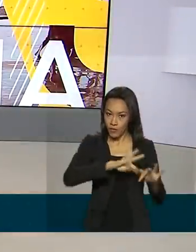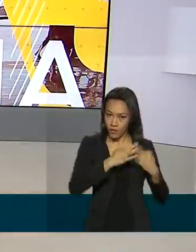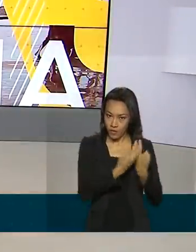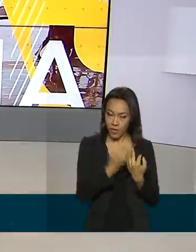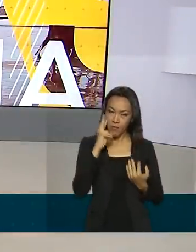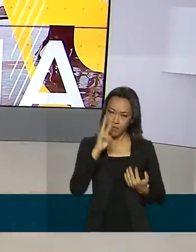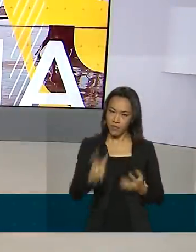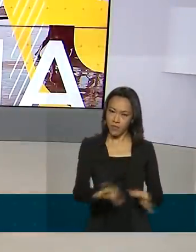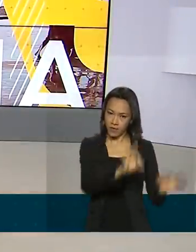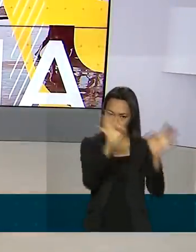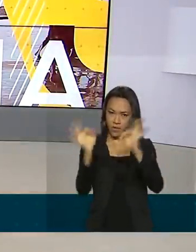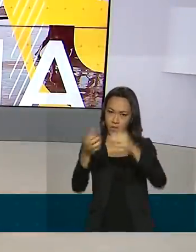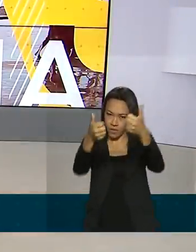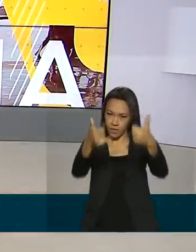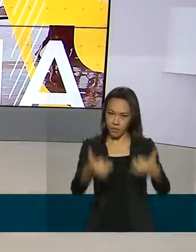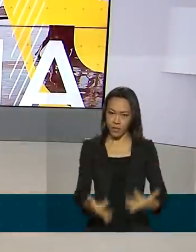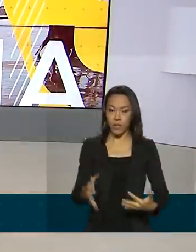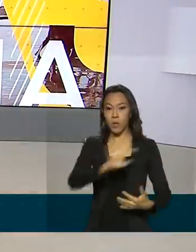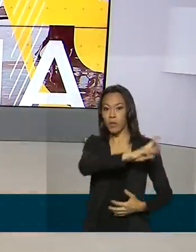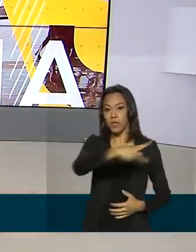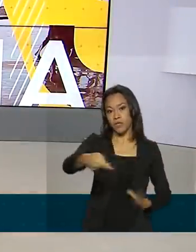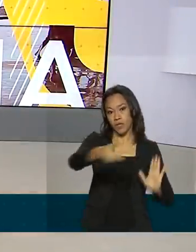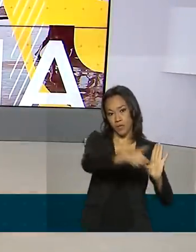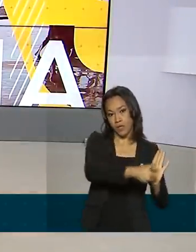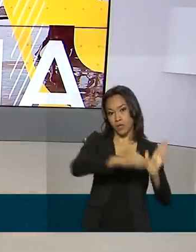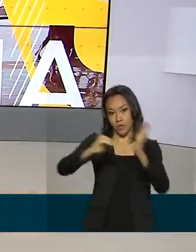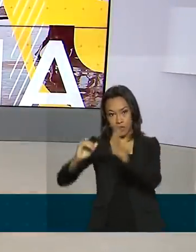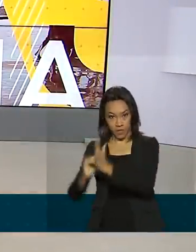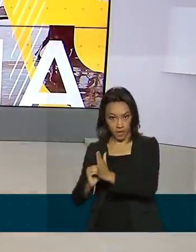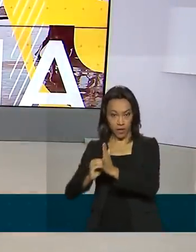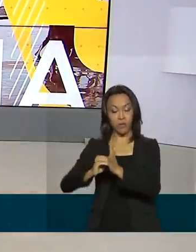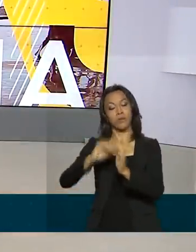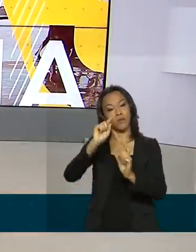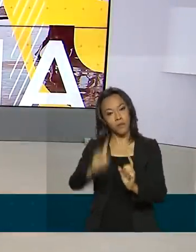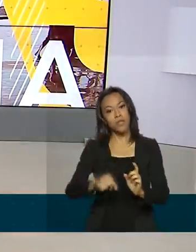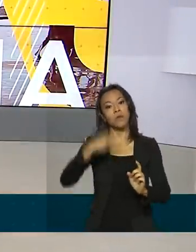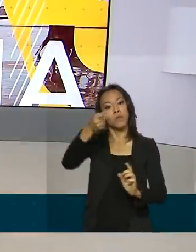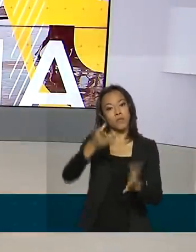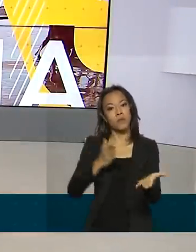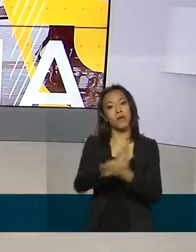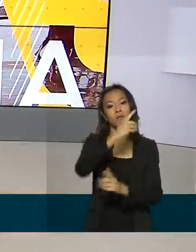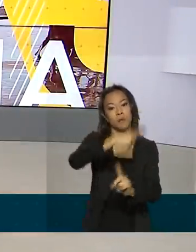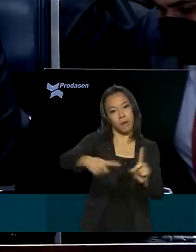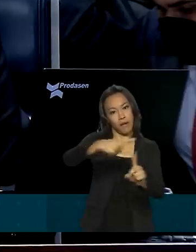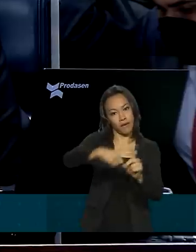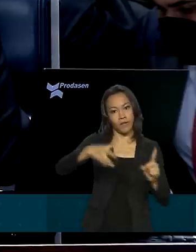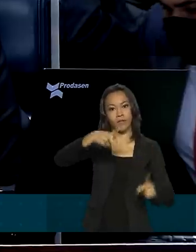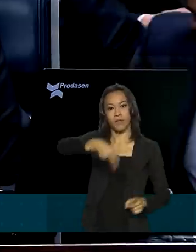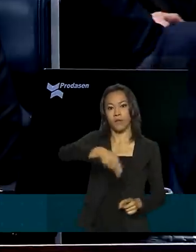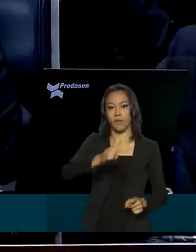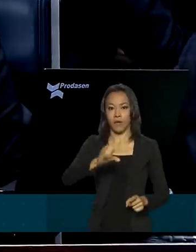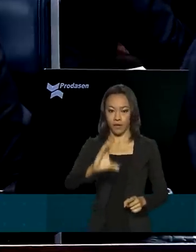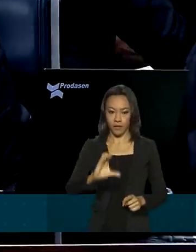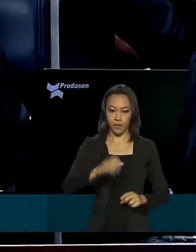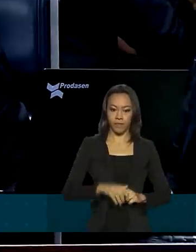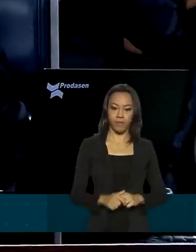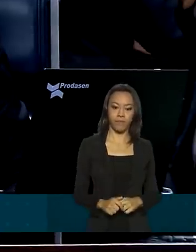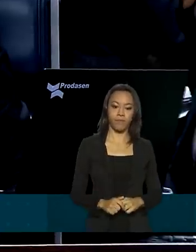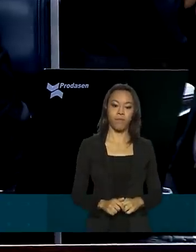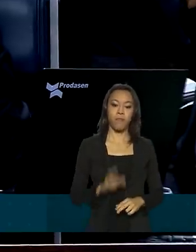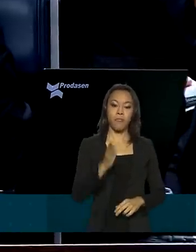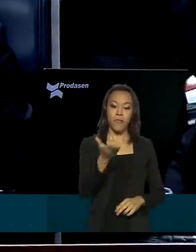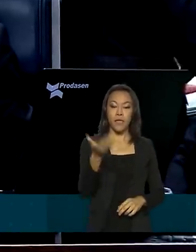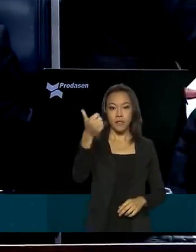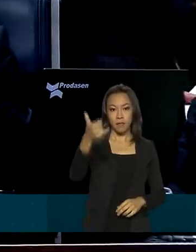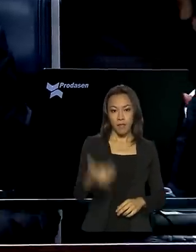ouvir o que disseram os presidentes do Senado e da Câmara após a promulgação de parte da PEC. Os membros deste